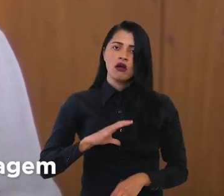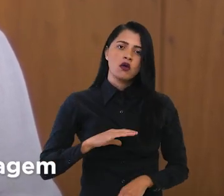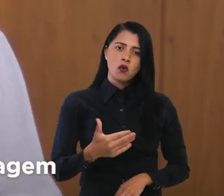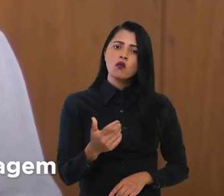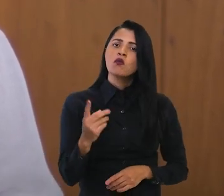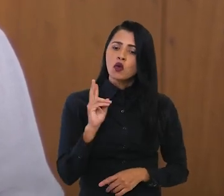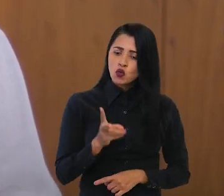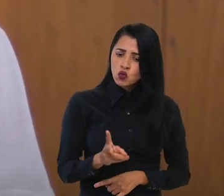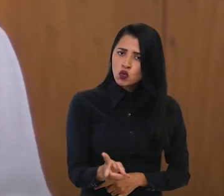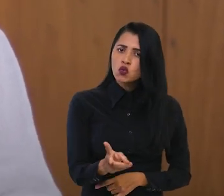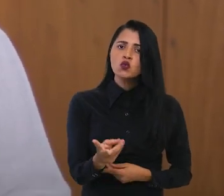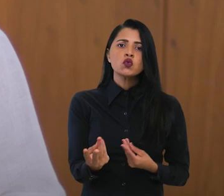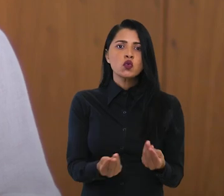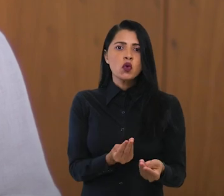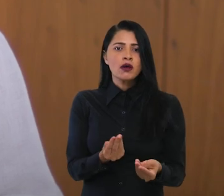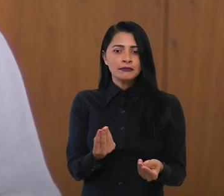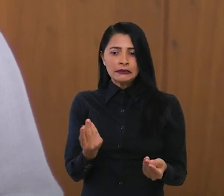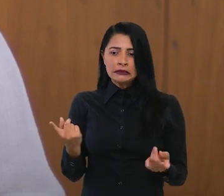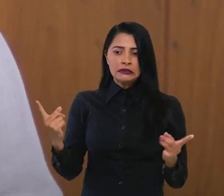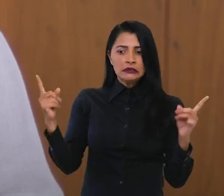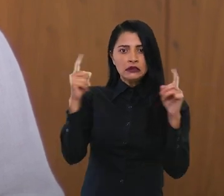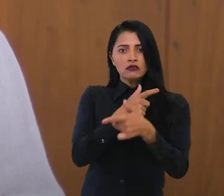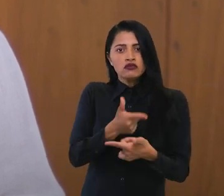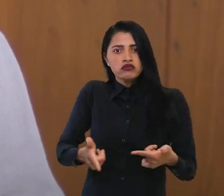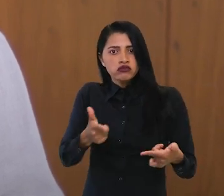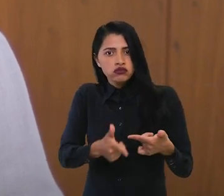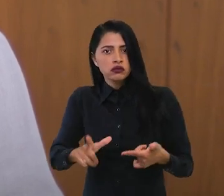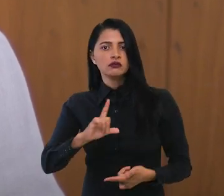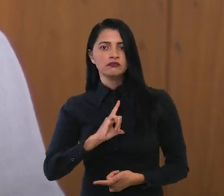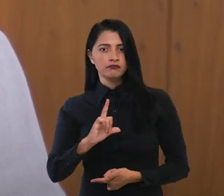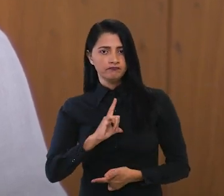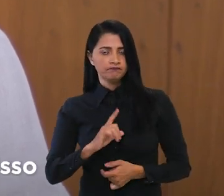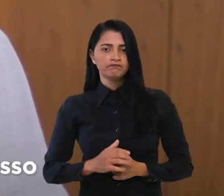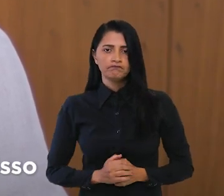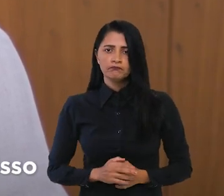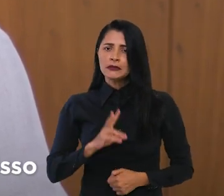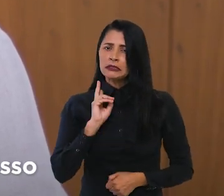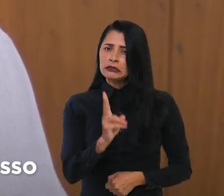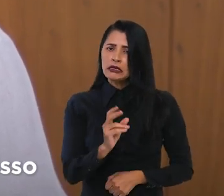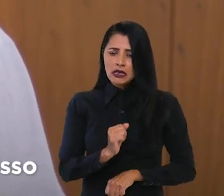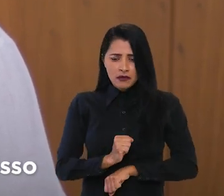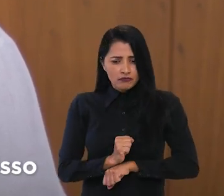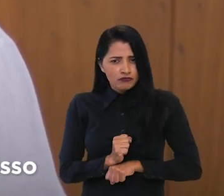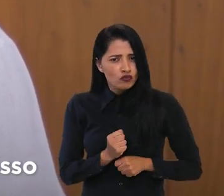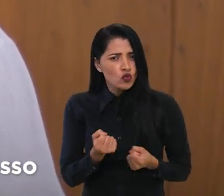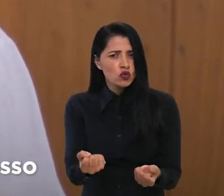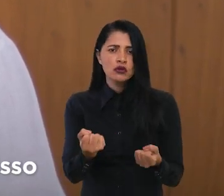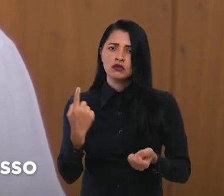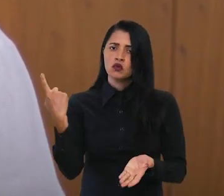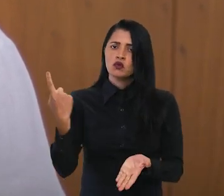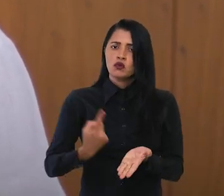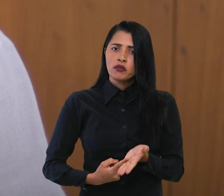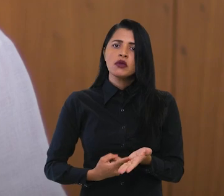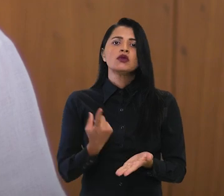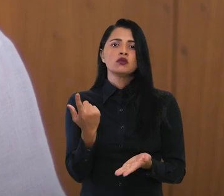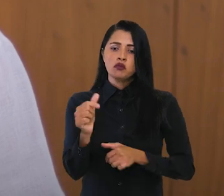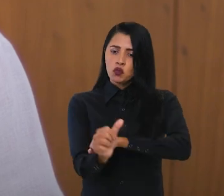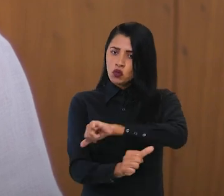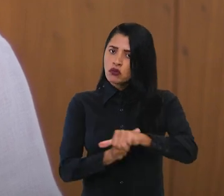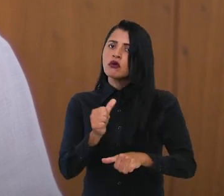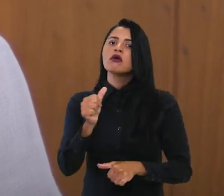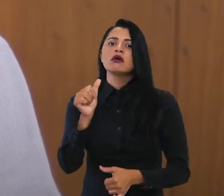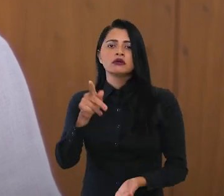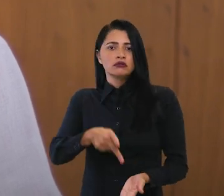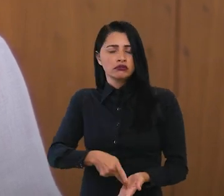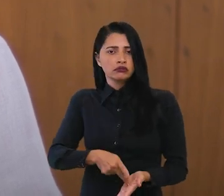clareza e coragem para seguir adiante em meio às adversidades, persistindo sempre no compromisso com mudanças